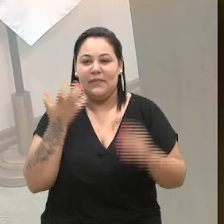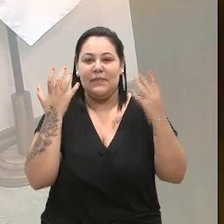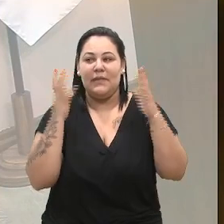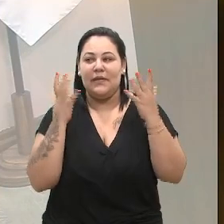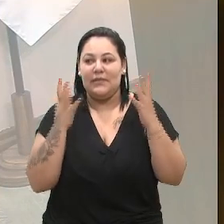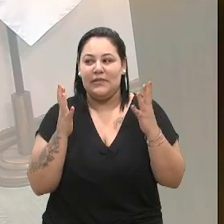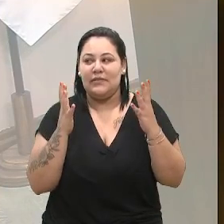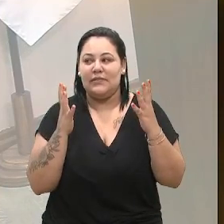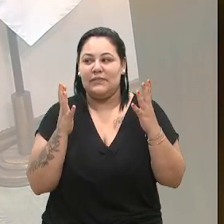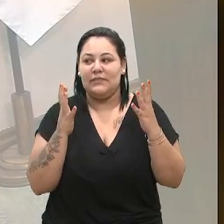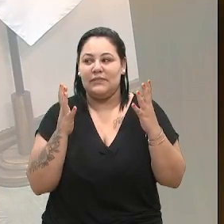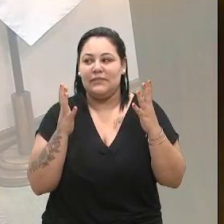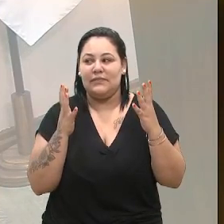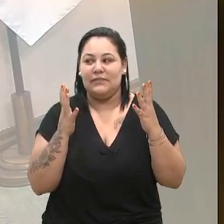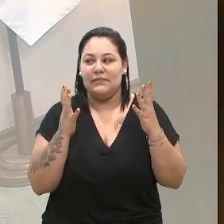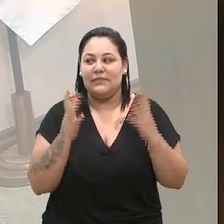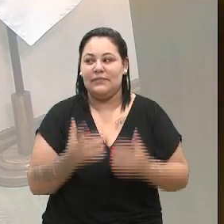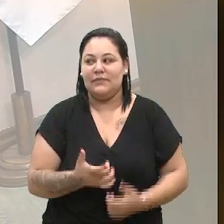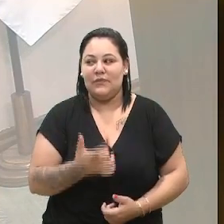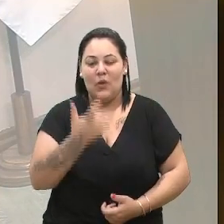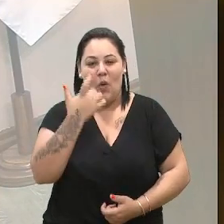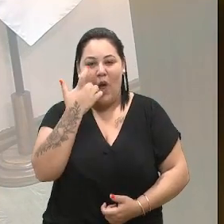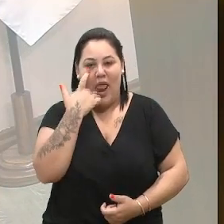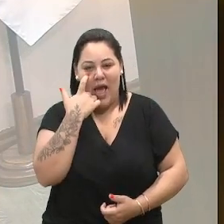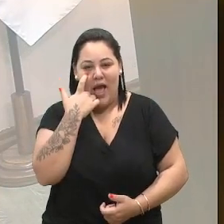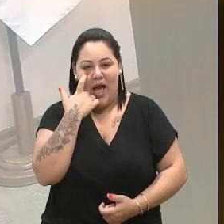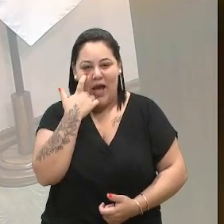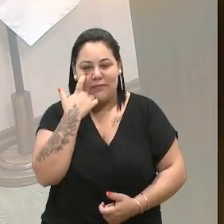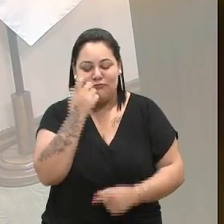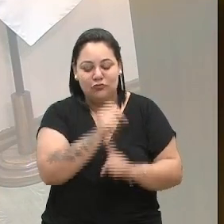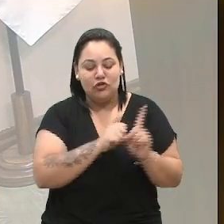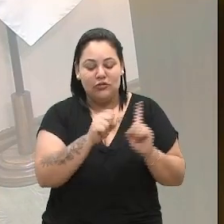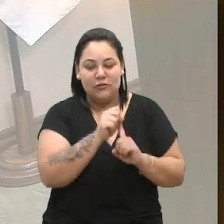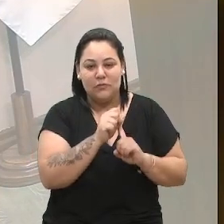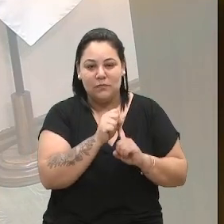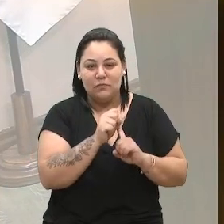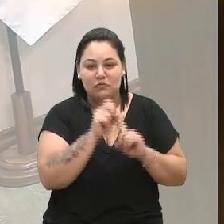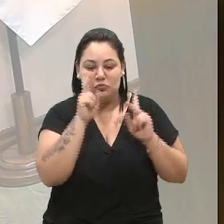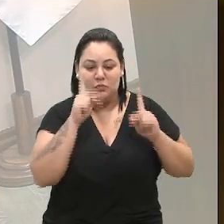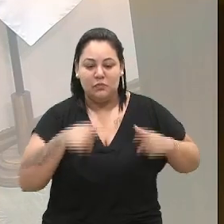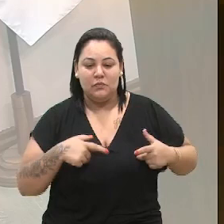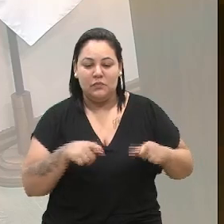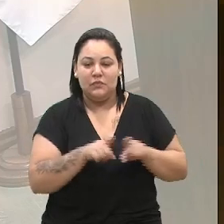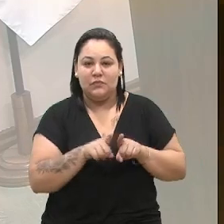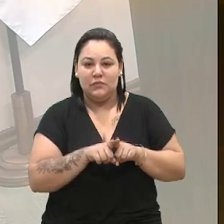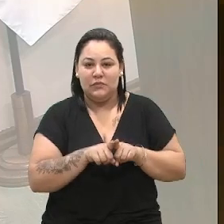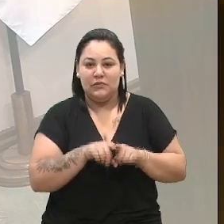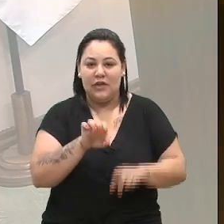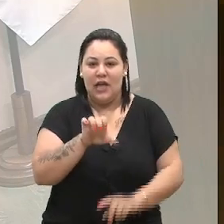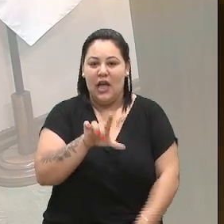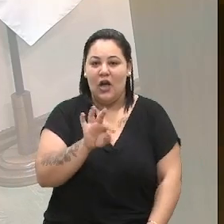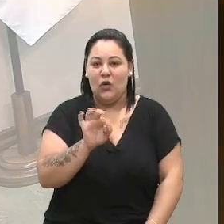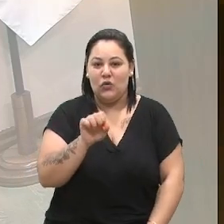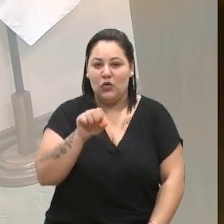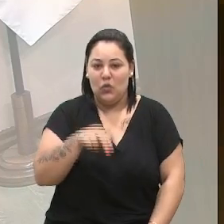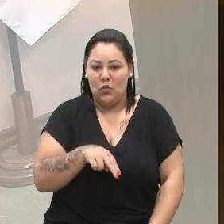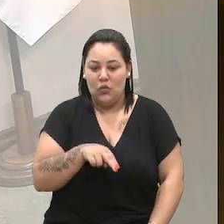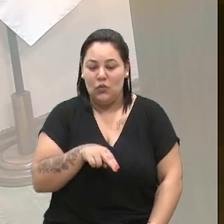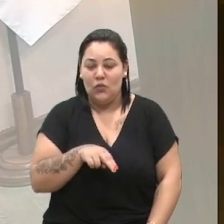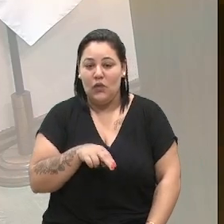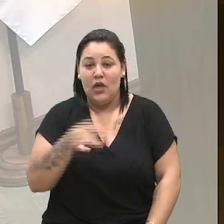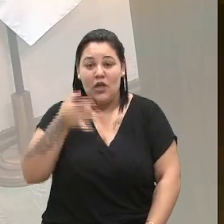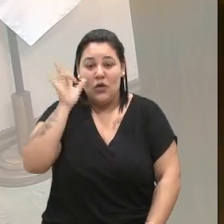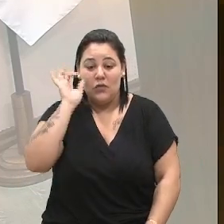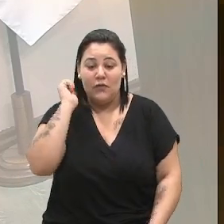o olhar humano, social do nosso deputado Elton Weber, que ontem foi pago para o Hospital